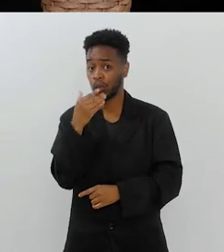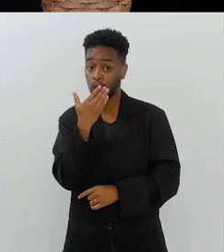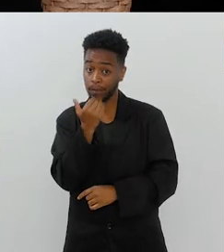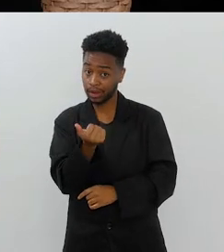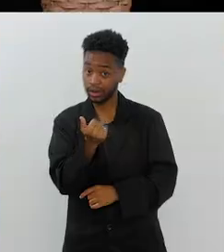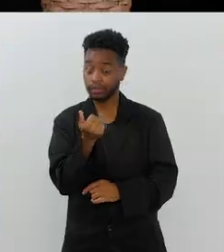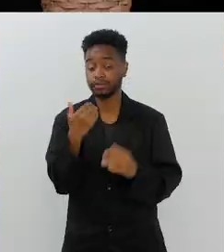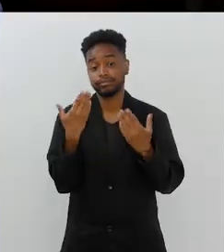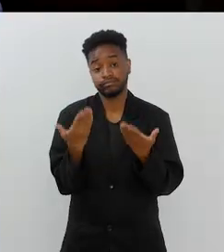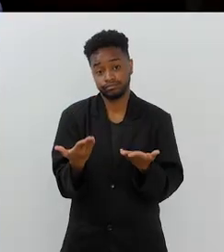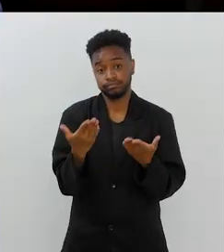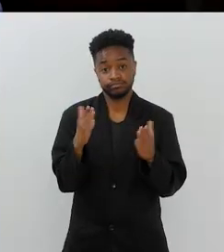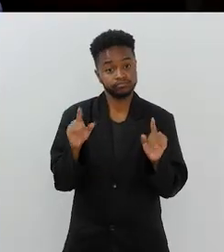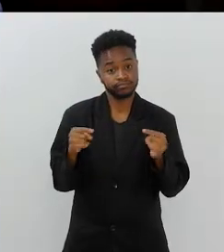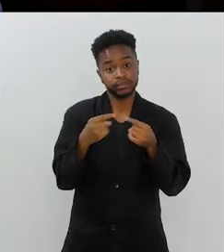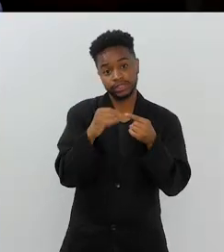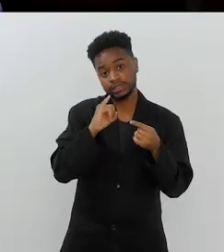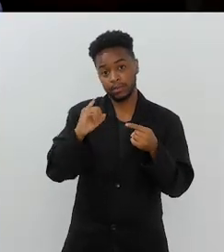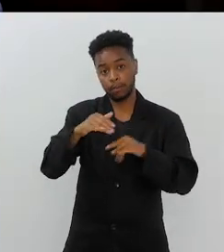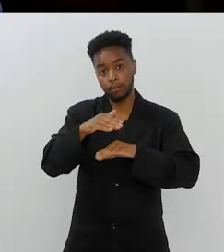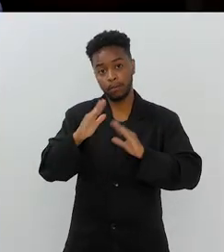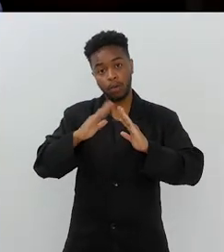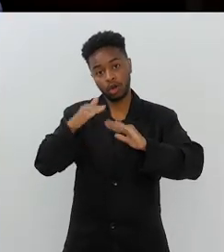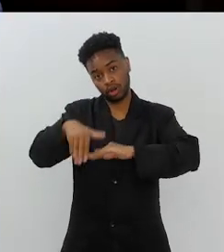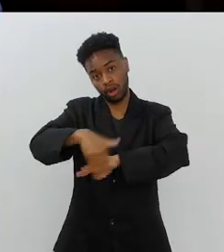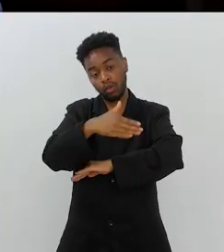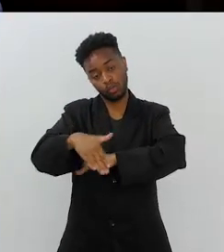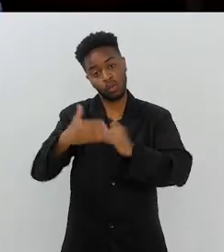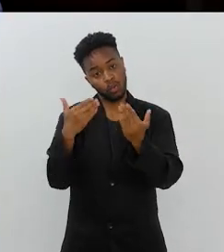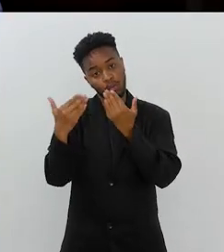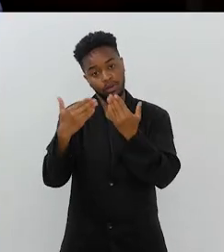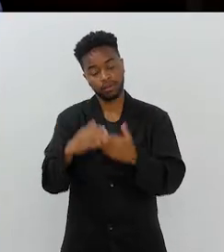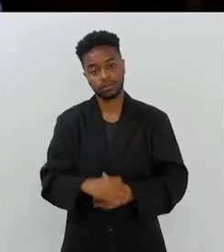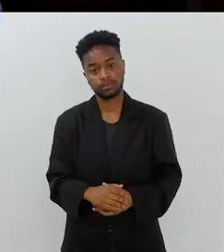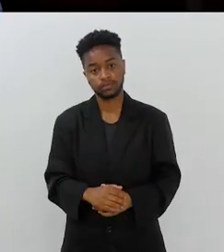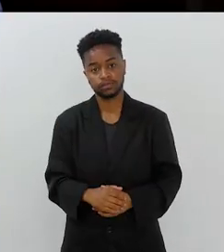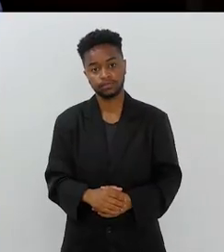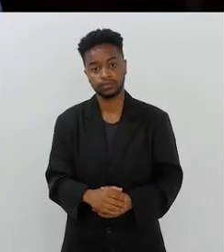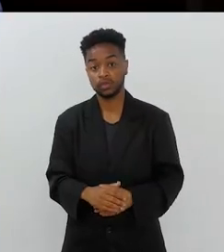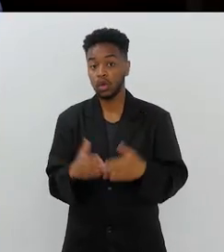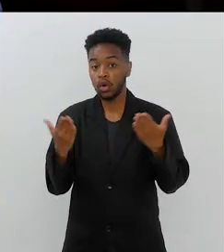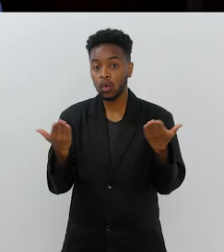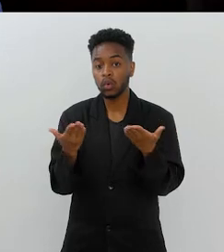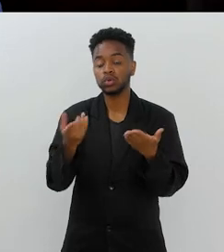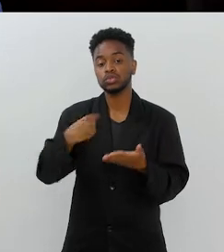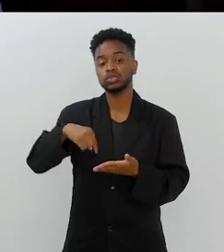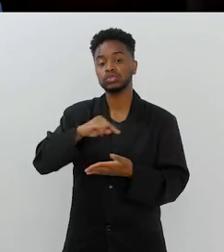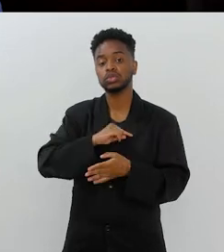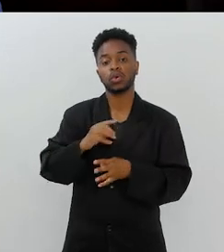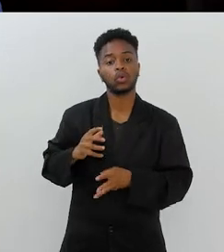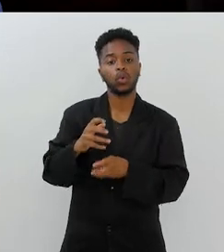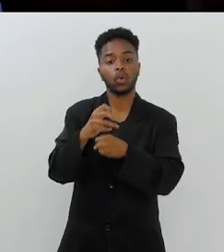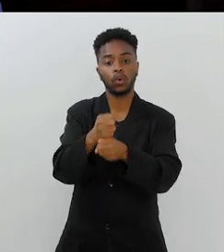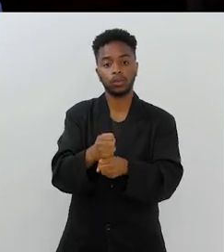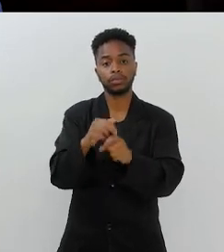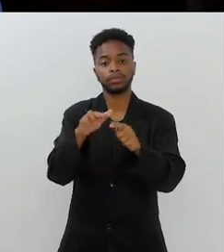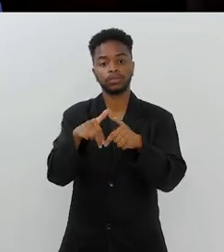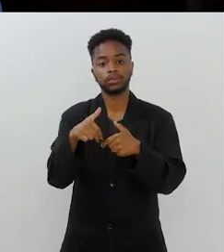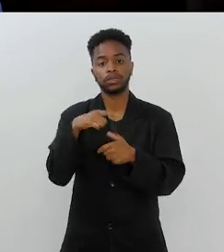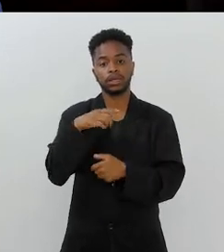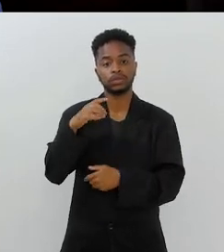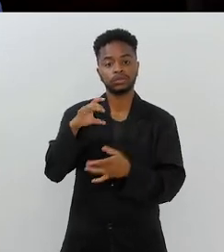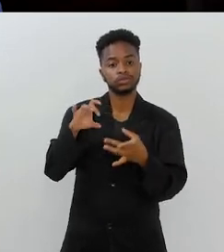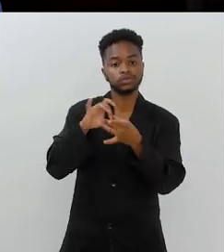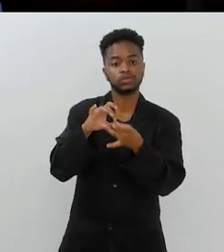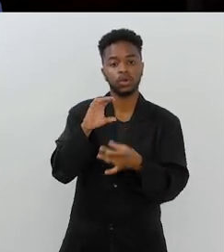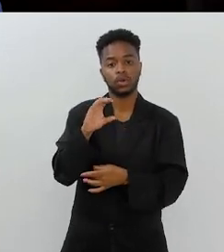não tem o que comer. é. Então, é como se elas estivessem na marquise. Sim, e assim, hoje, a contagem que a gente tem é